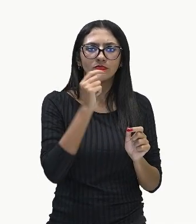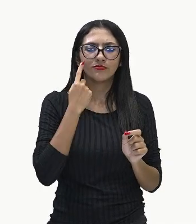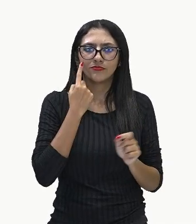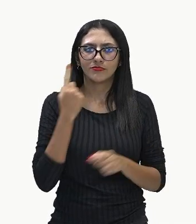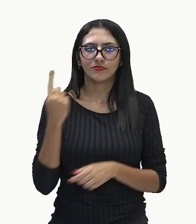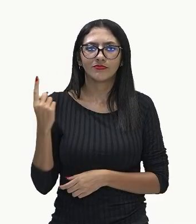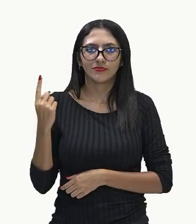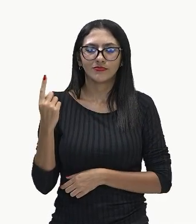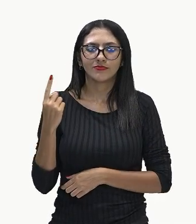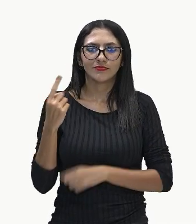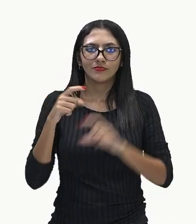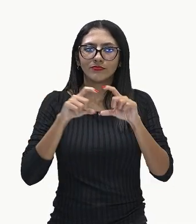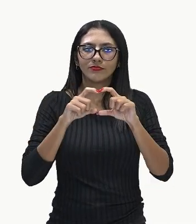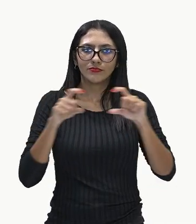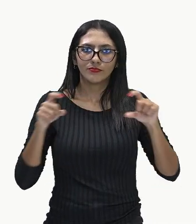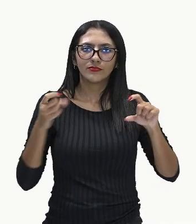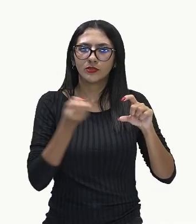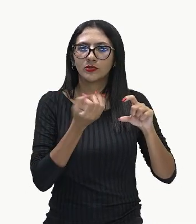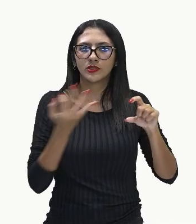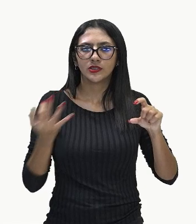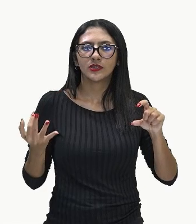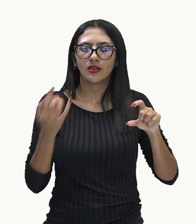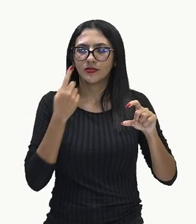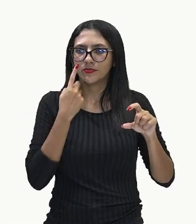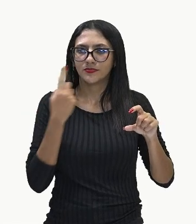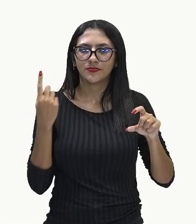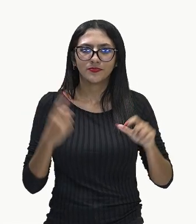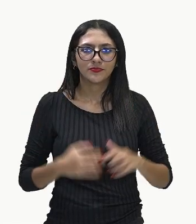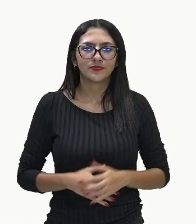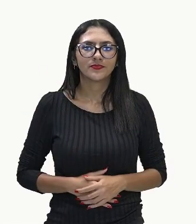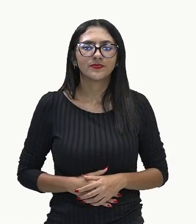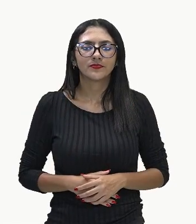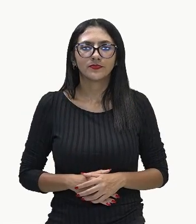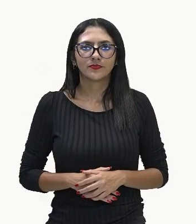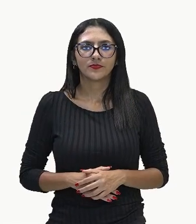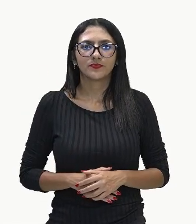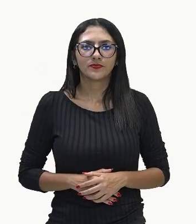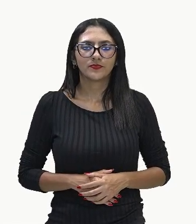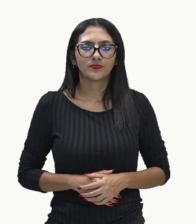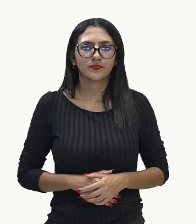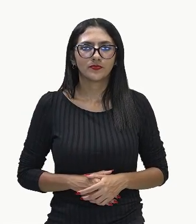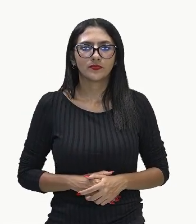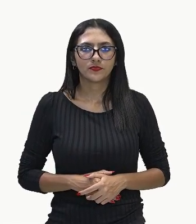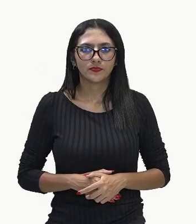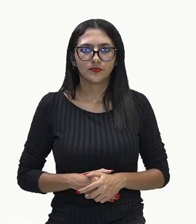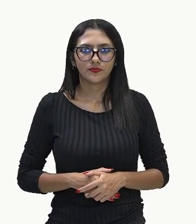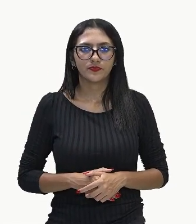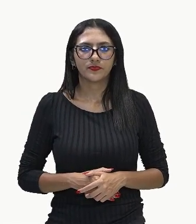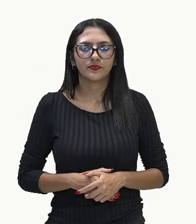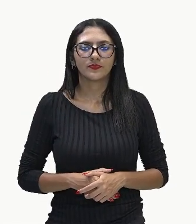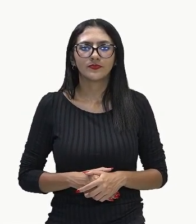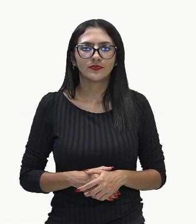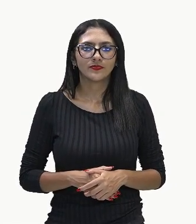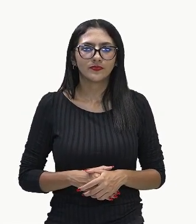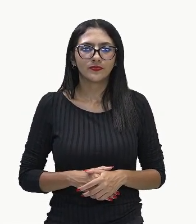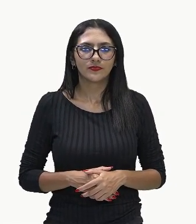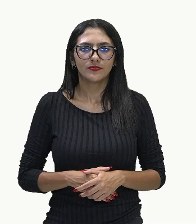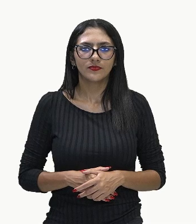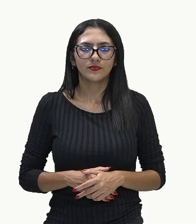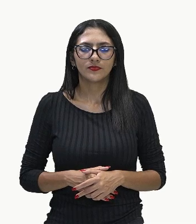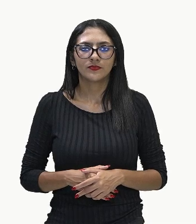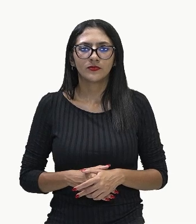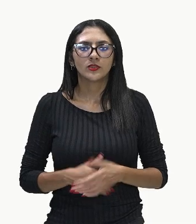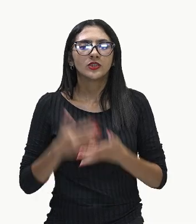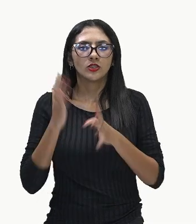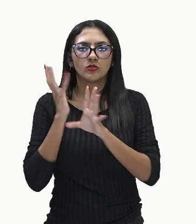segundo, terceiro, quarto, quinto, sexto, sete, oito. Então, eu estou somando aqui